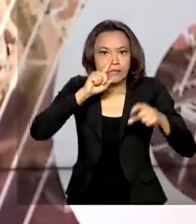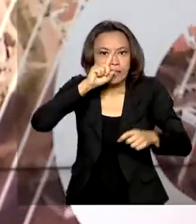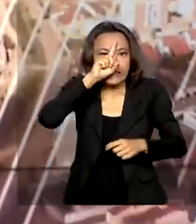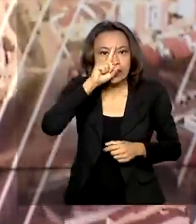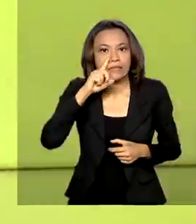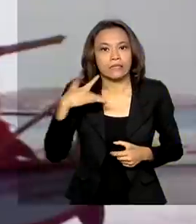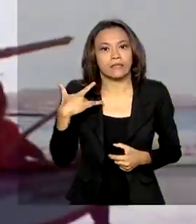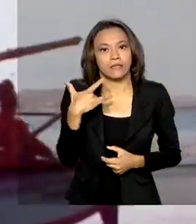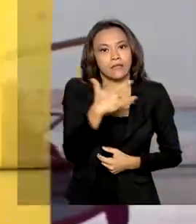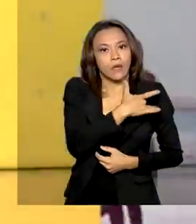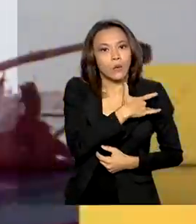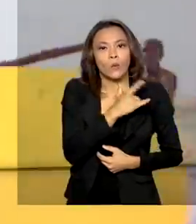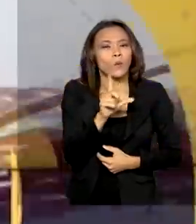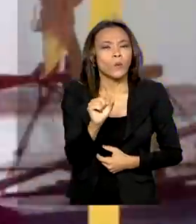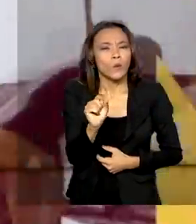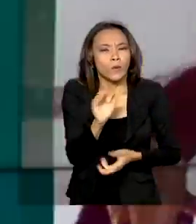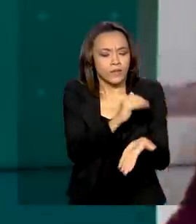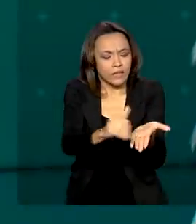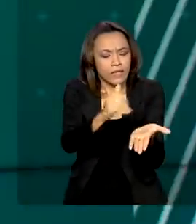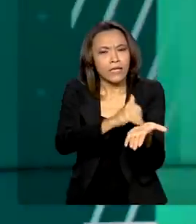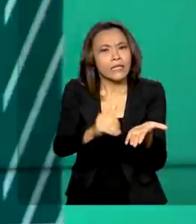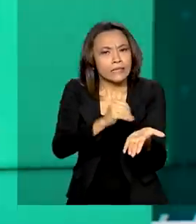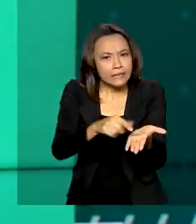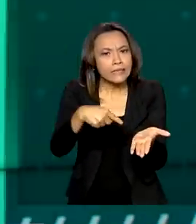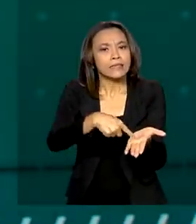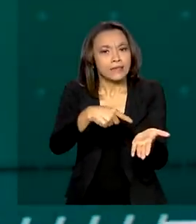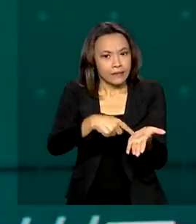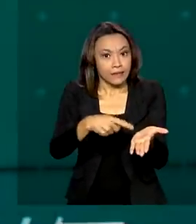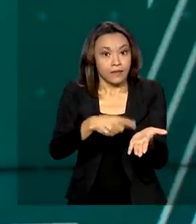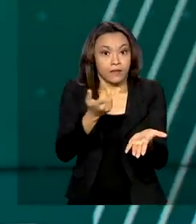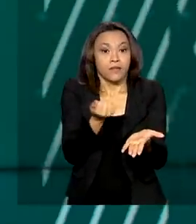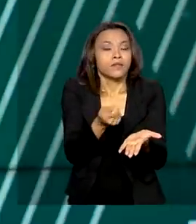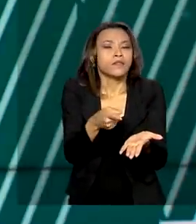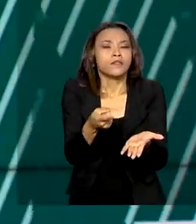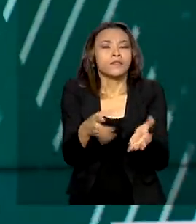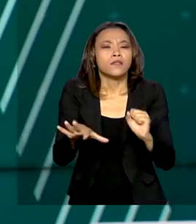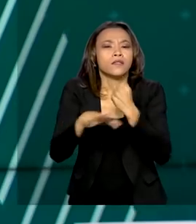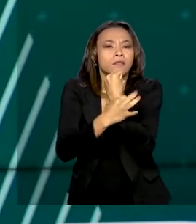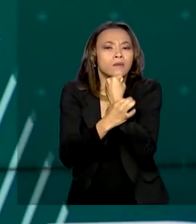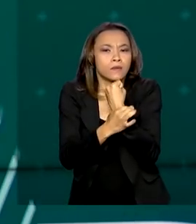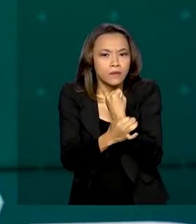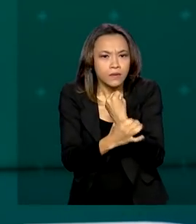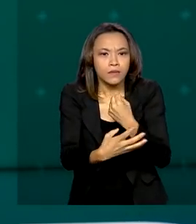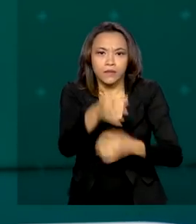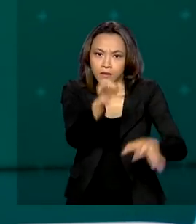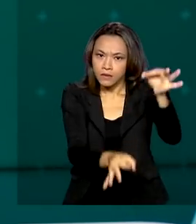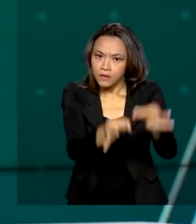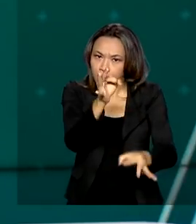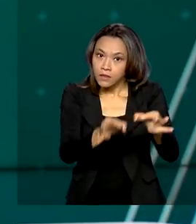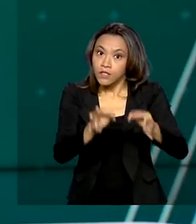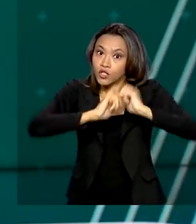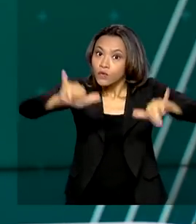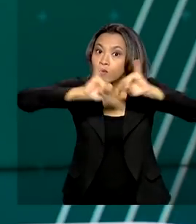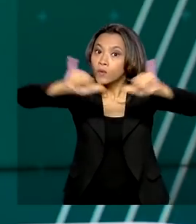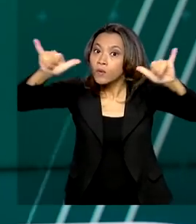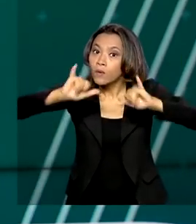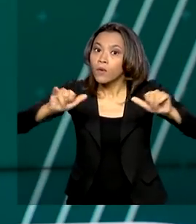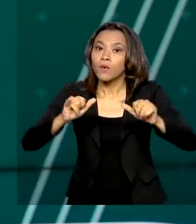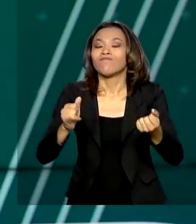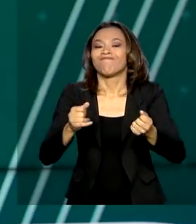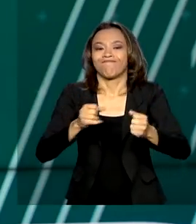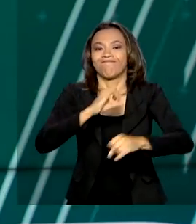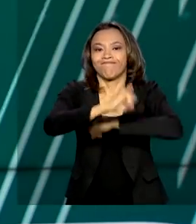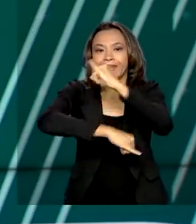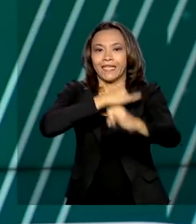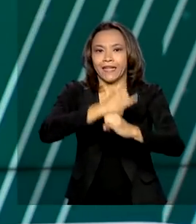A Secretaria Nacional do Consumidor do Ministério da Justiça e Segurança Pública lançou uma campanha nas redes sociais para